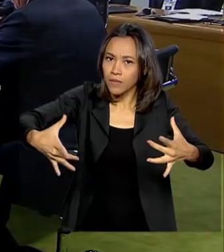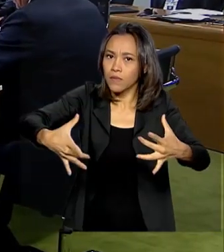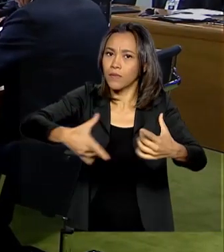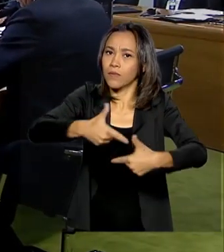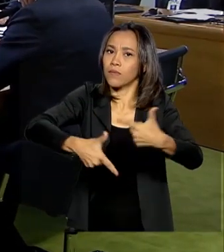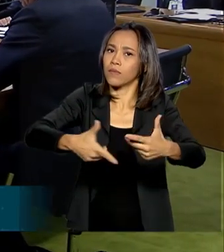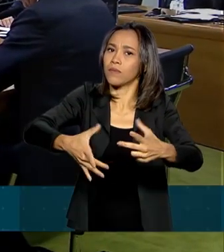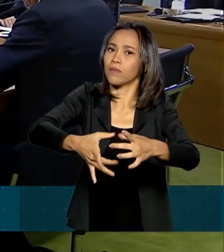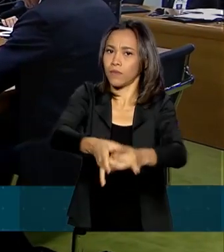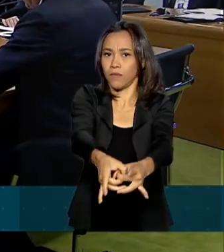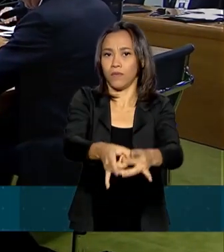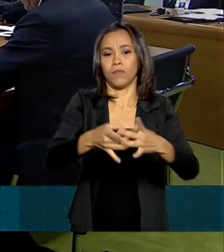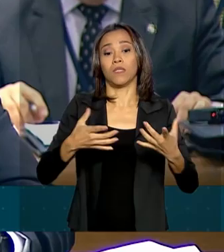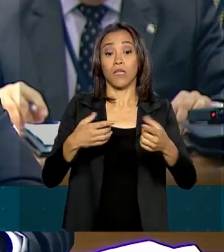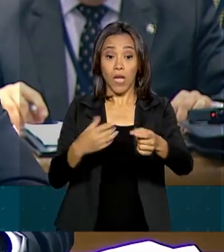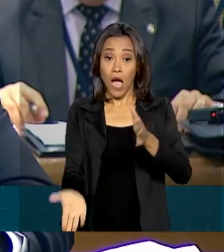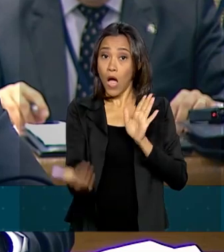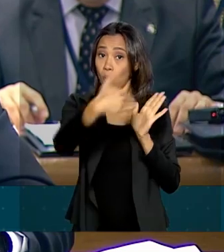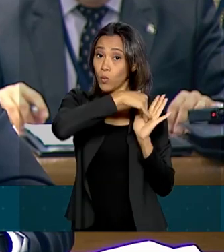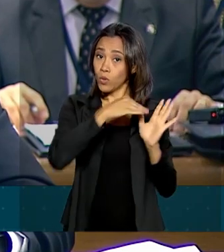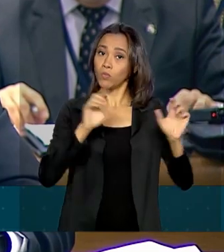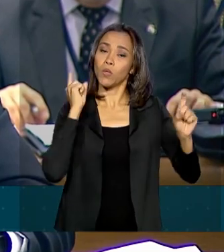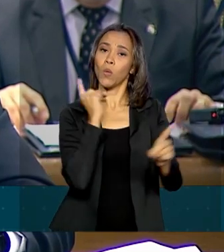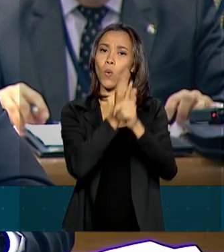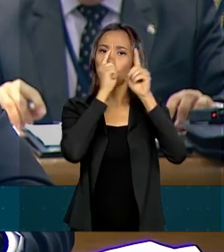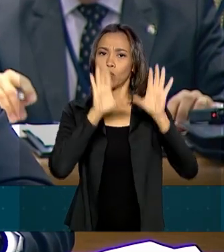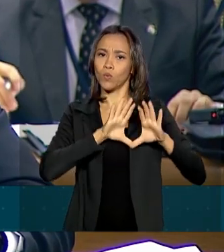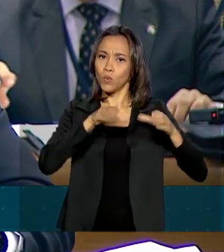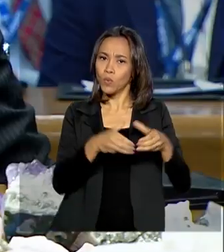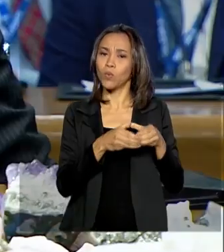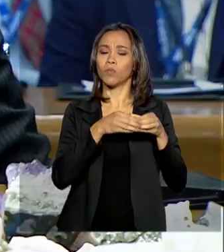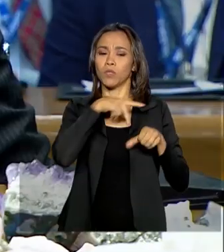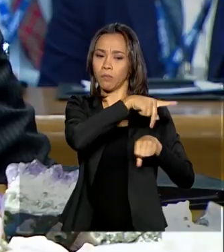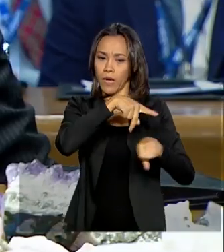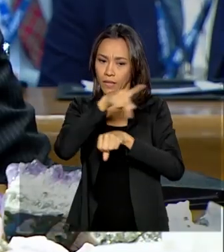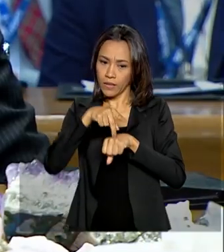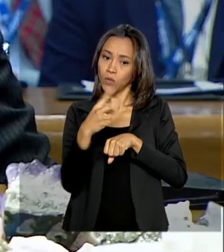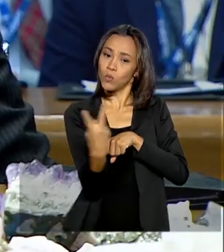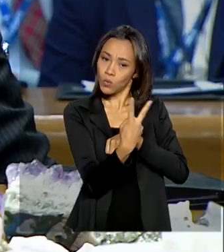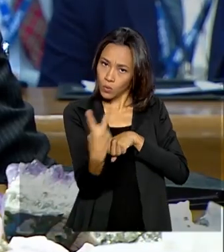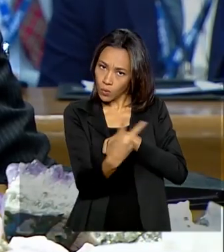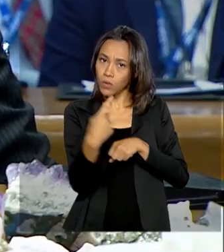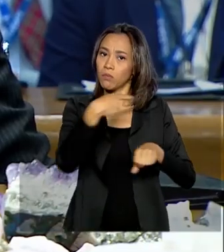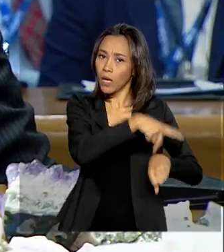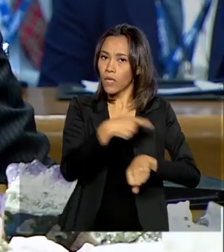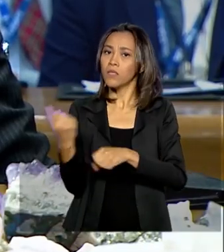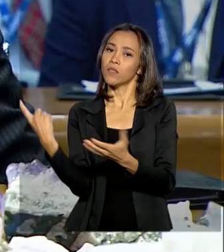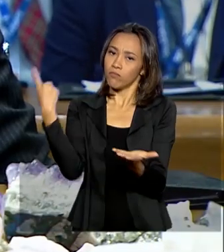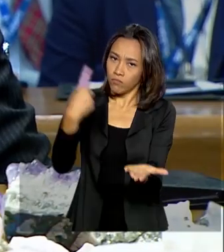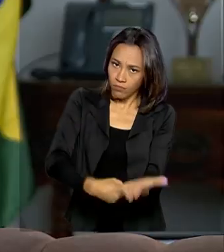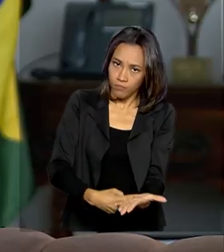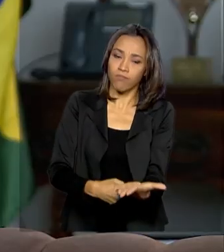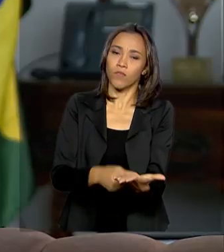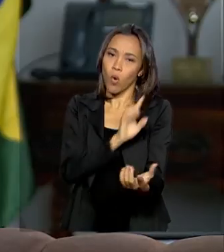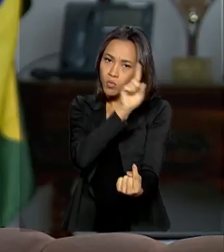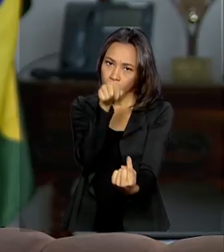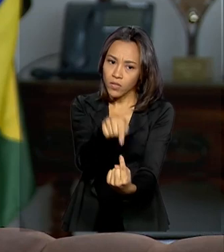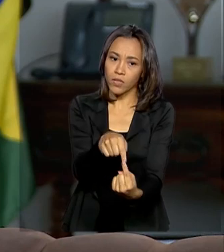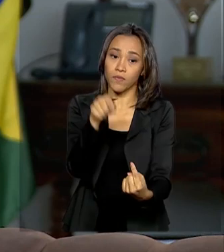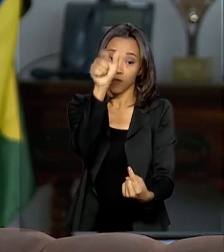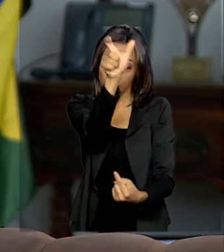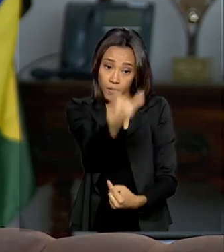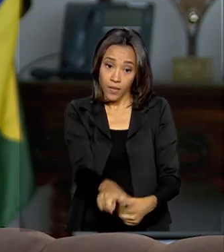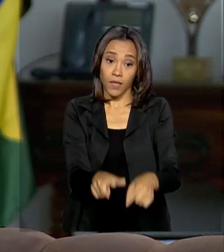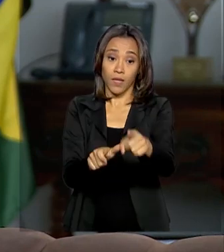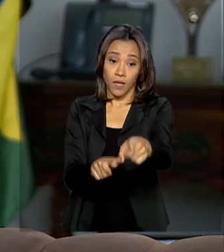realização da última cúpula do BRICS no ano passado, os dois países firmaram compromissos com esse objetivo. Para a ministra